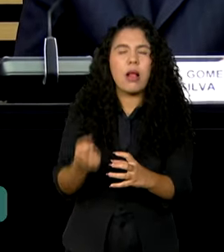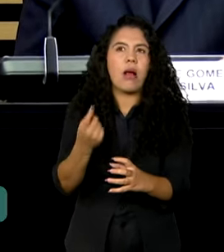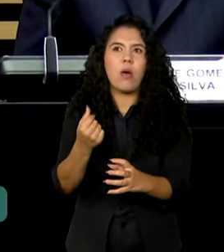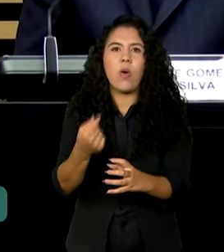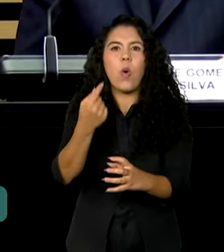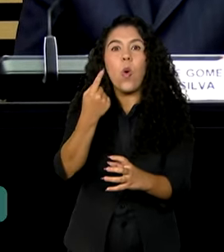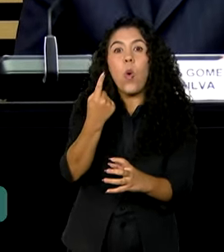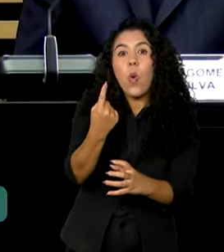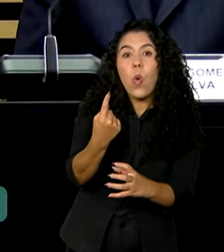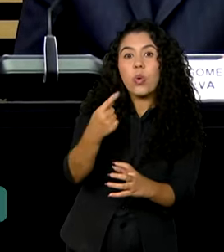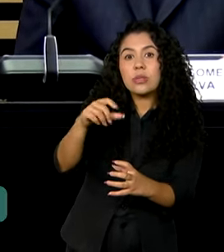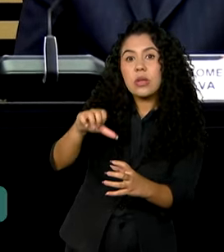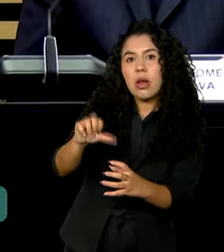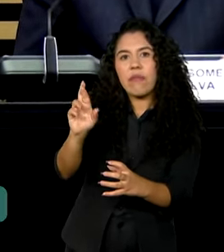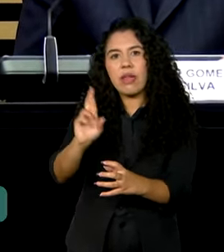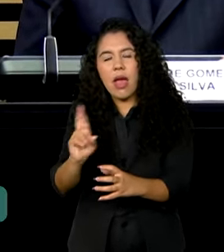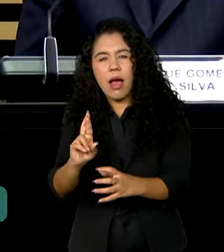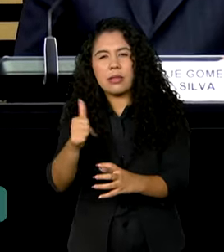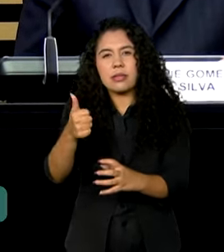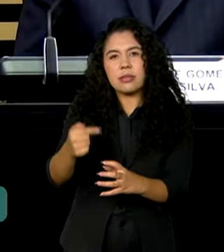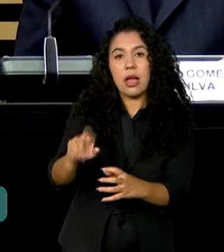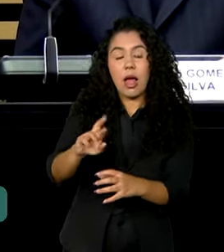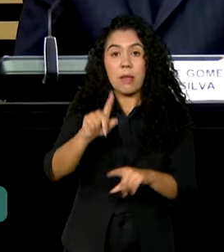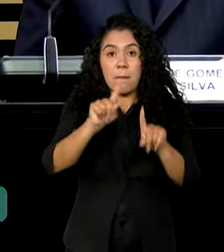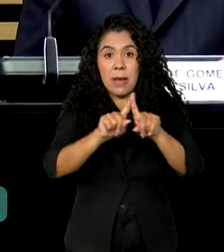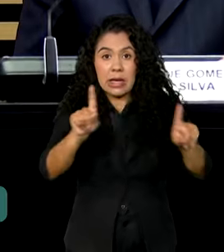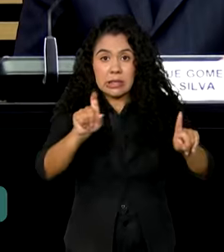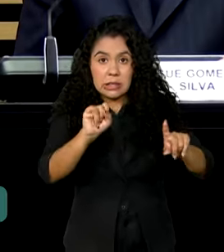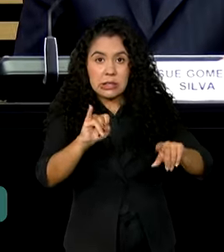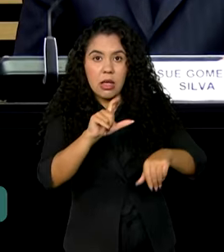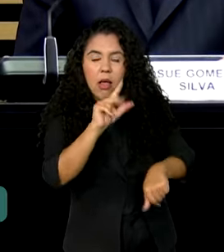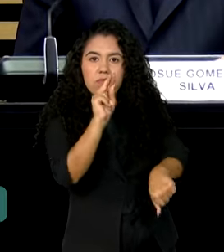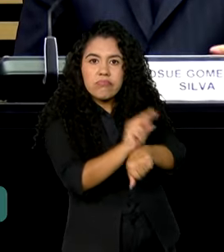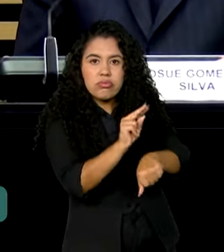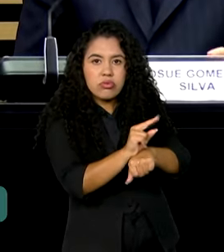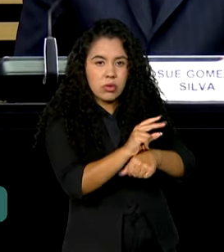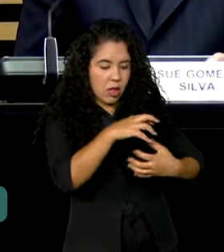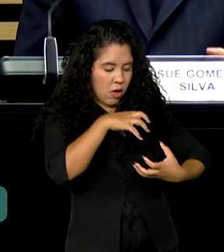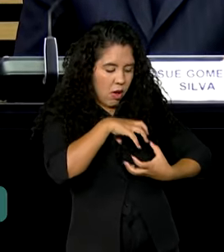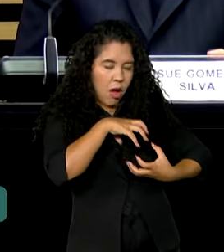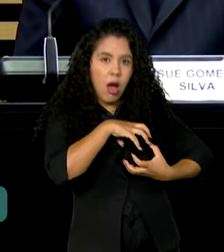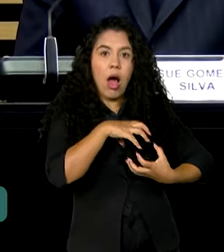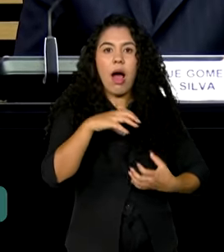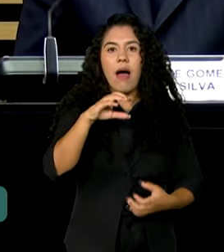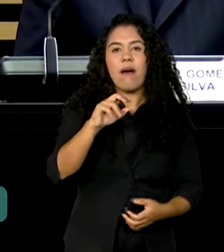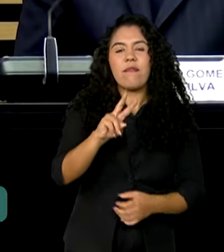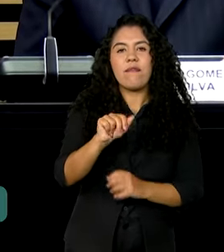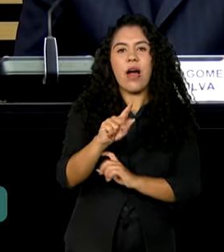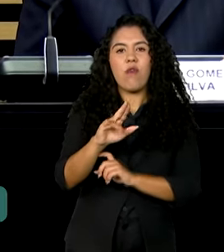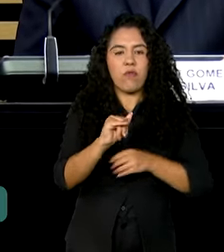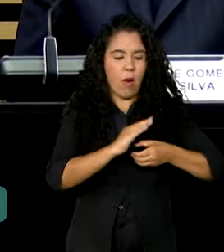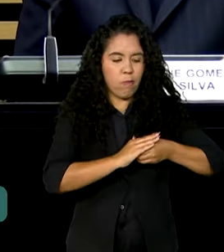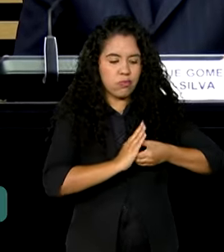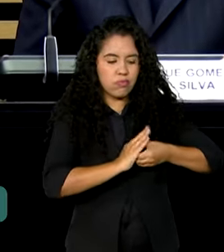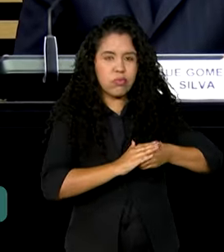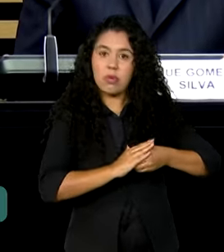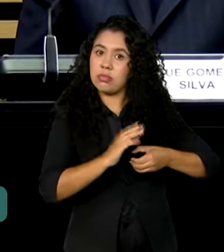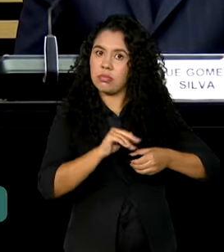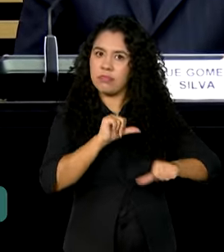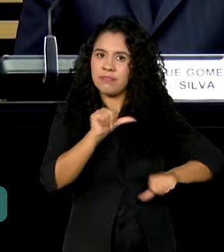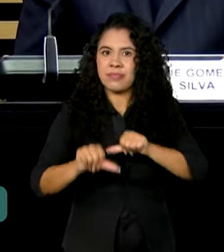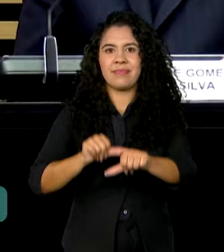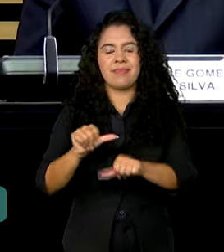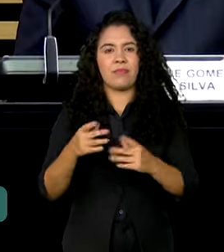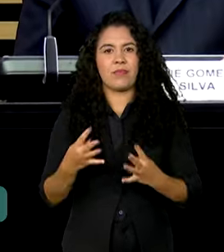uma válvula, R$ 70 mil. Tecnologia e indústria, agregar valor. Mas esse é o